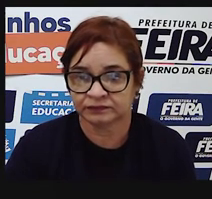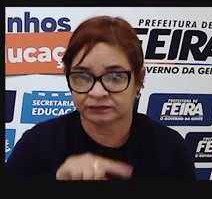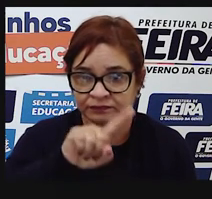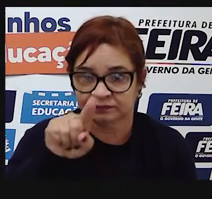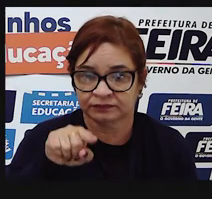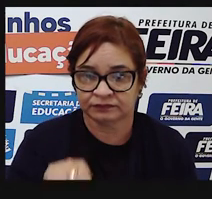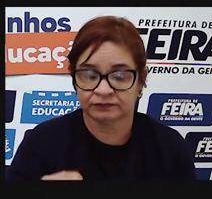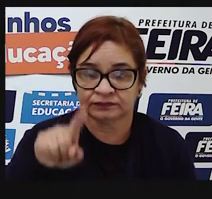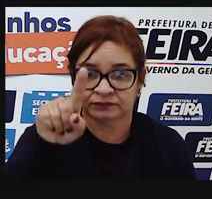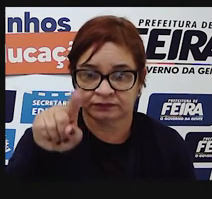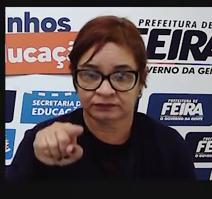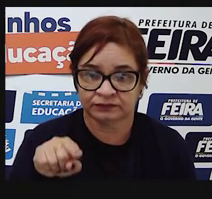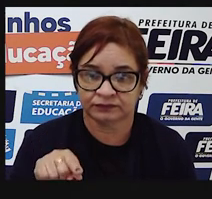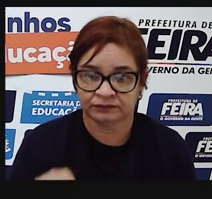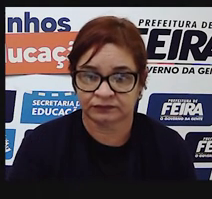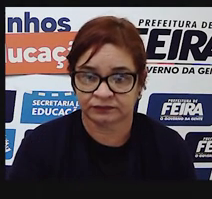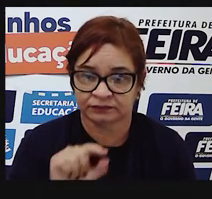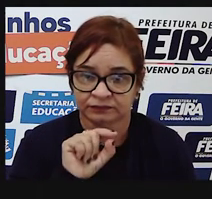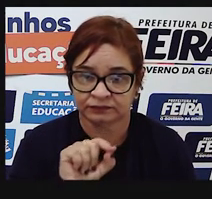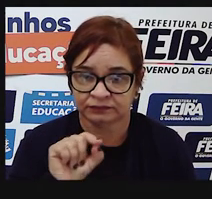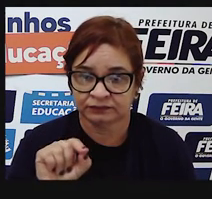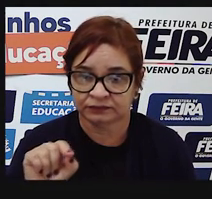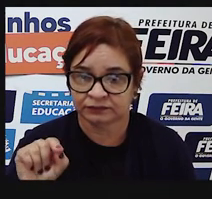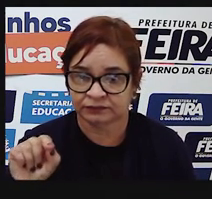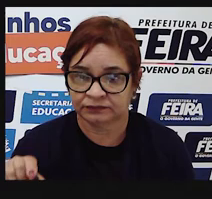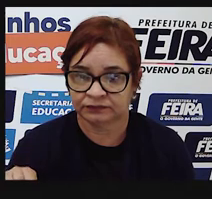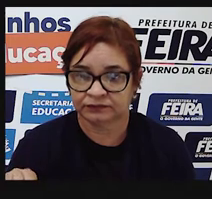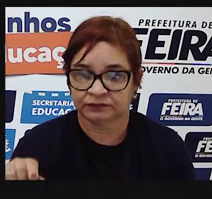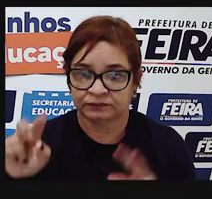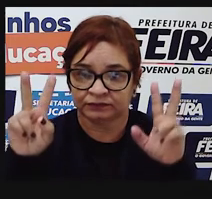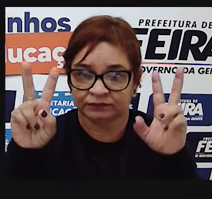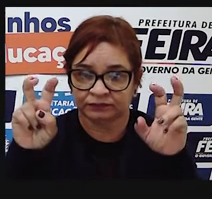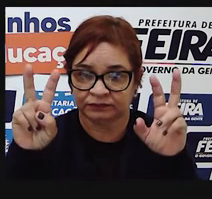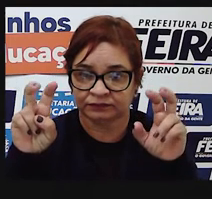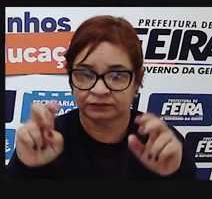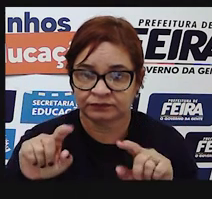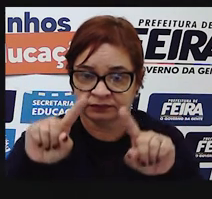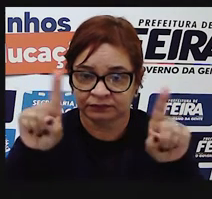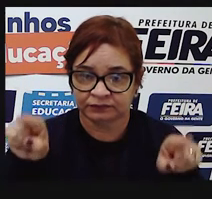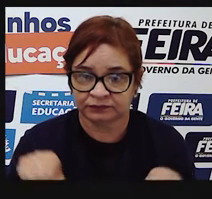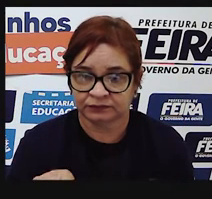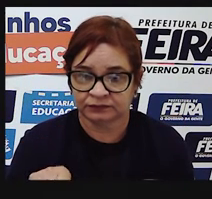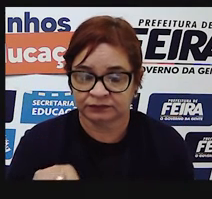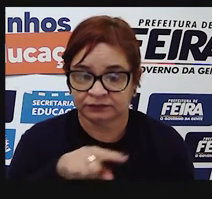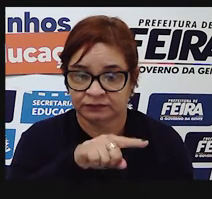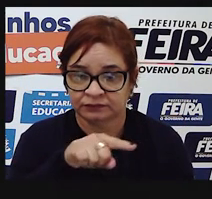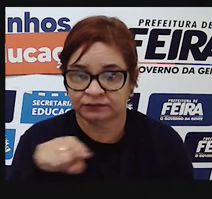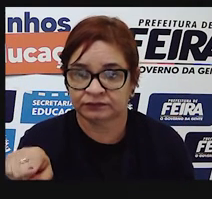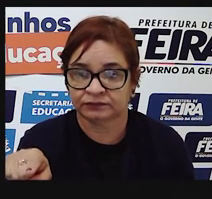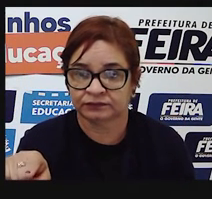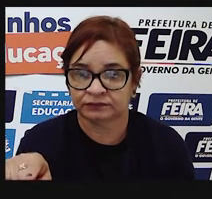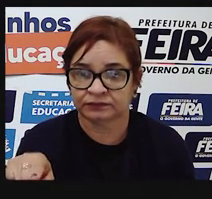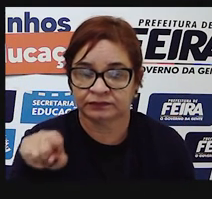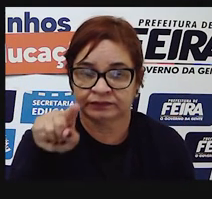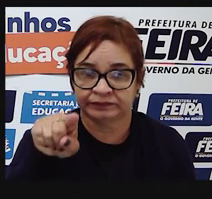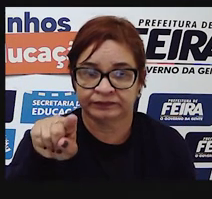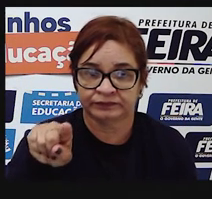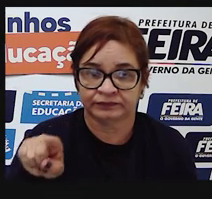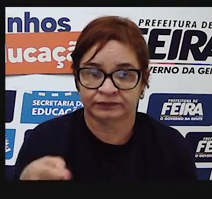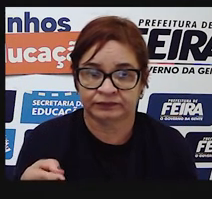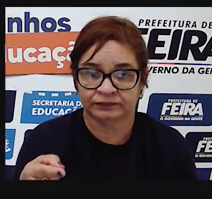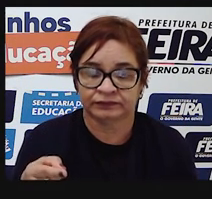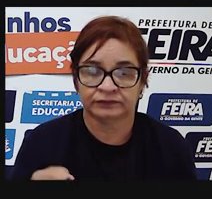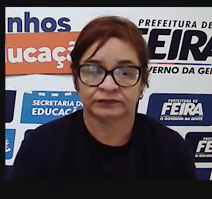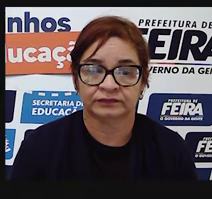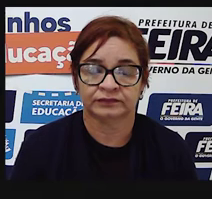interrogação, exclamação, reticências, aspas, parênteses, travessão, ponto